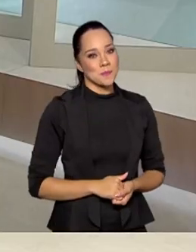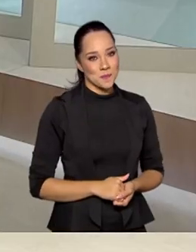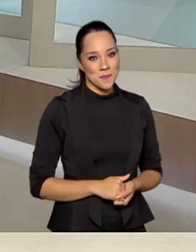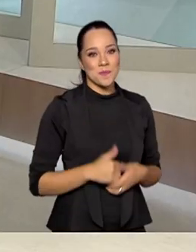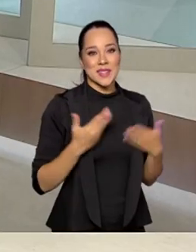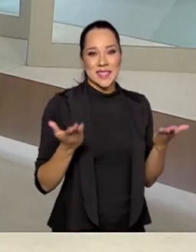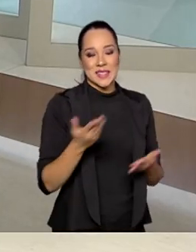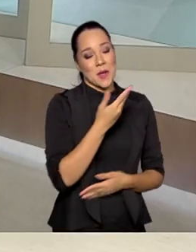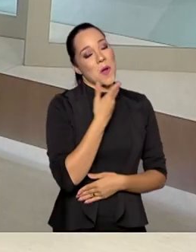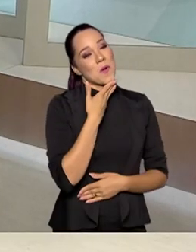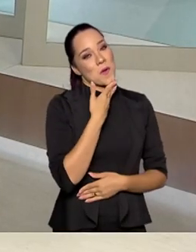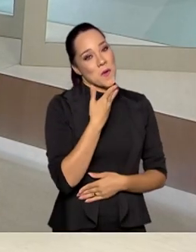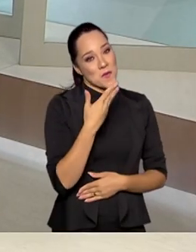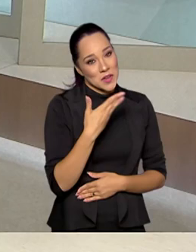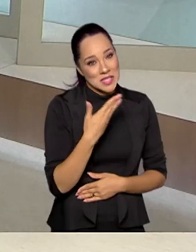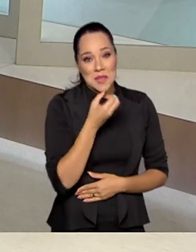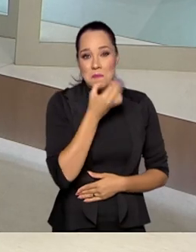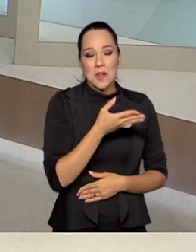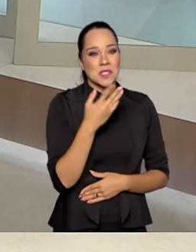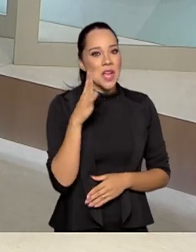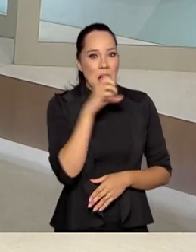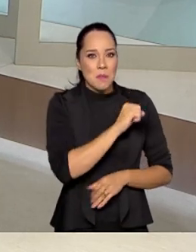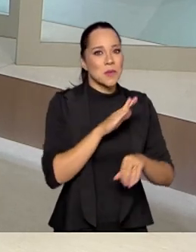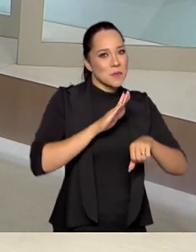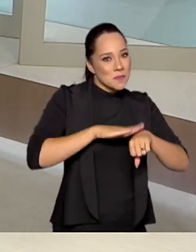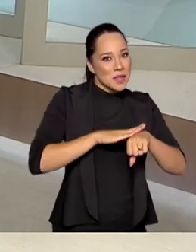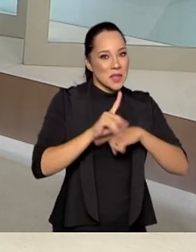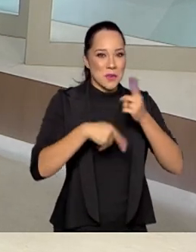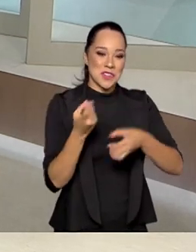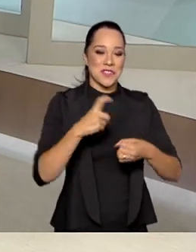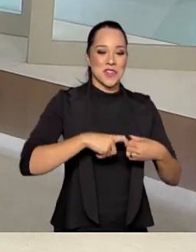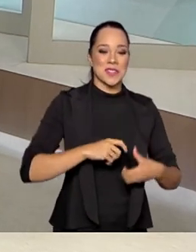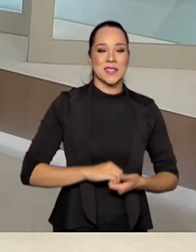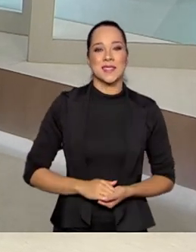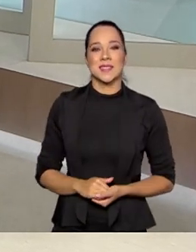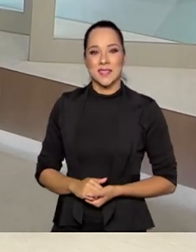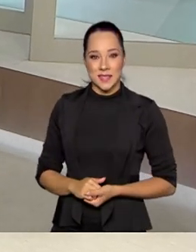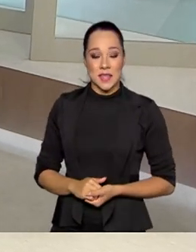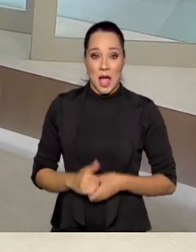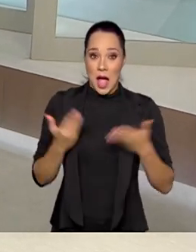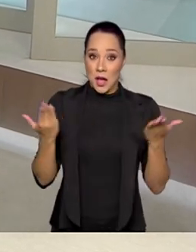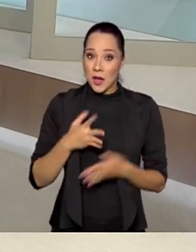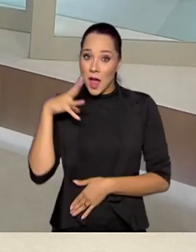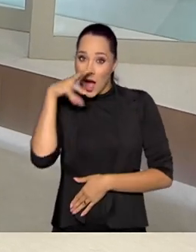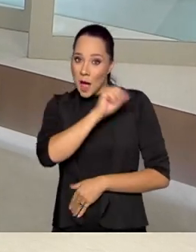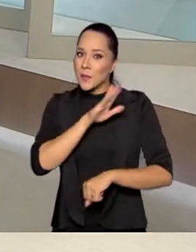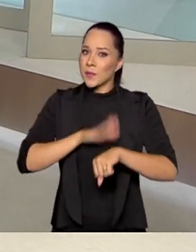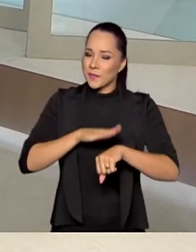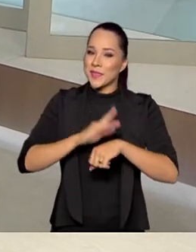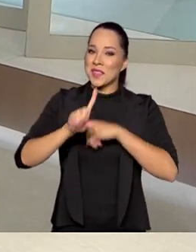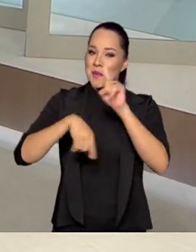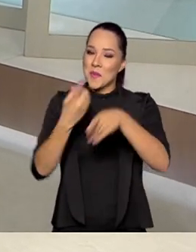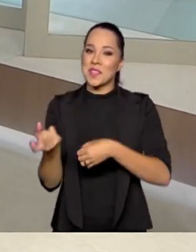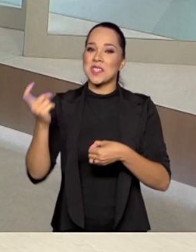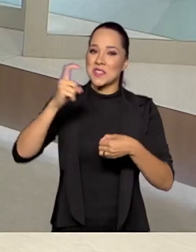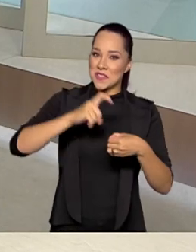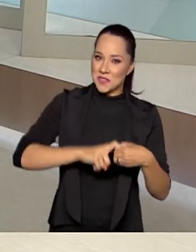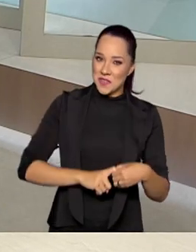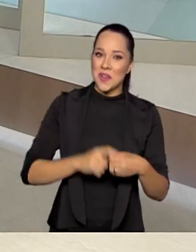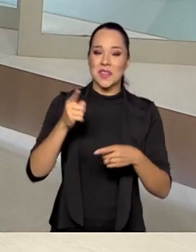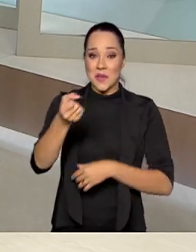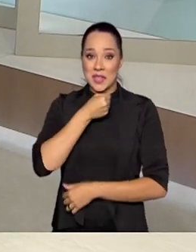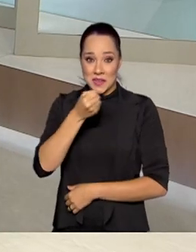Presidente, a conversa está boa, a gente vai para um rápido intervalo e já volta em instantes. Vamos para um rápido intervalo e daqui a pouco voltamos.